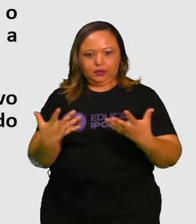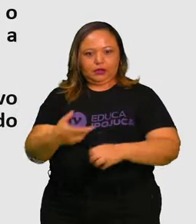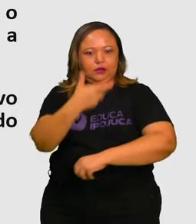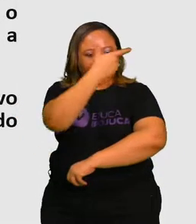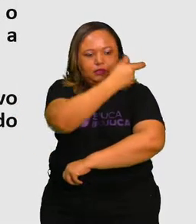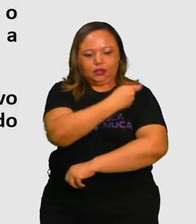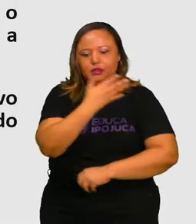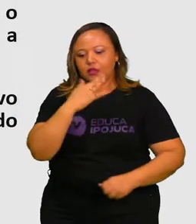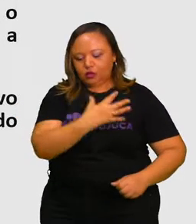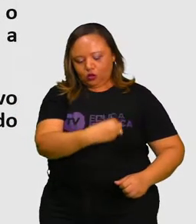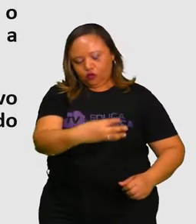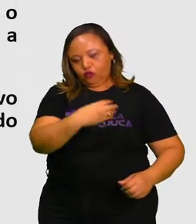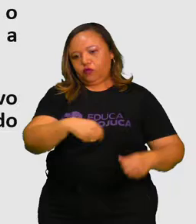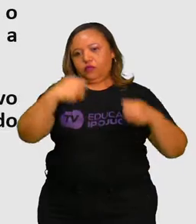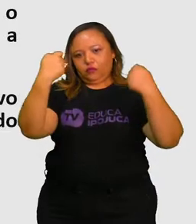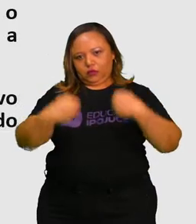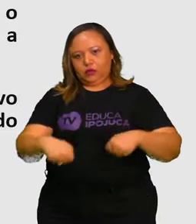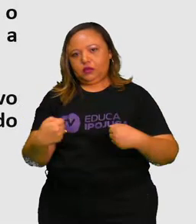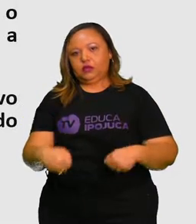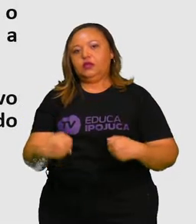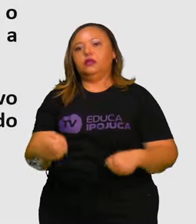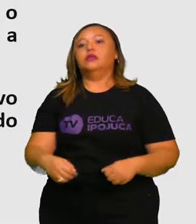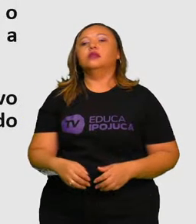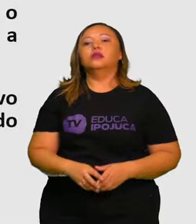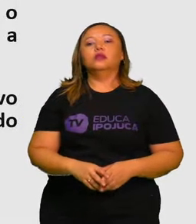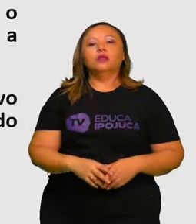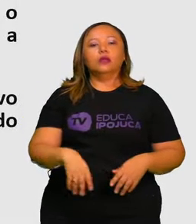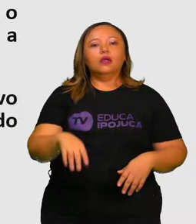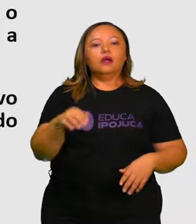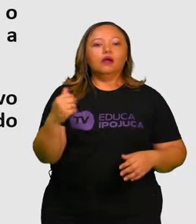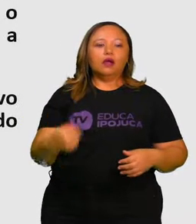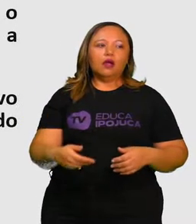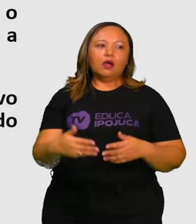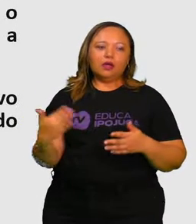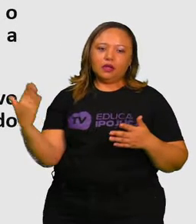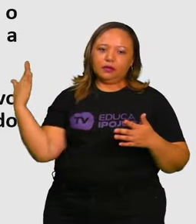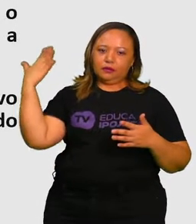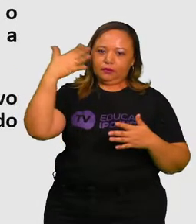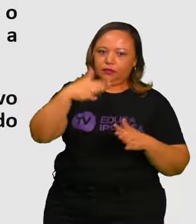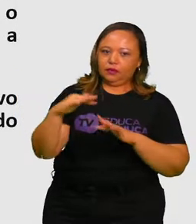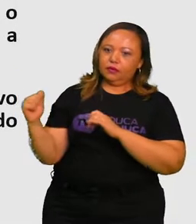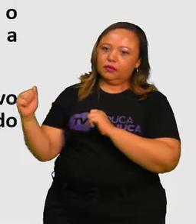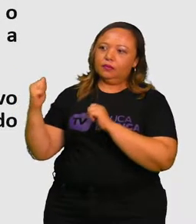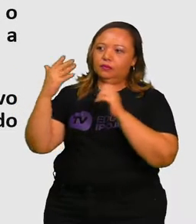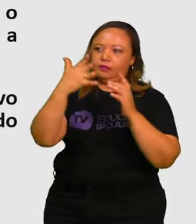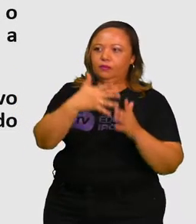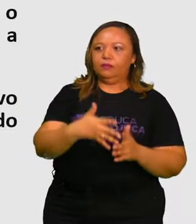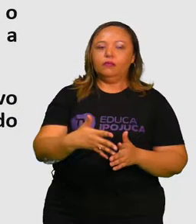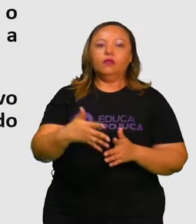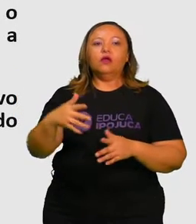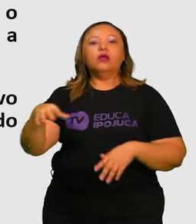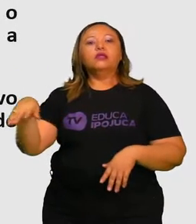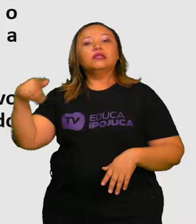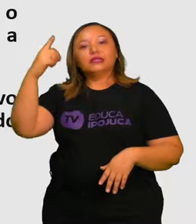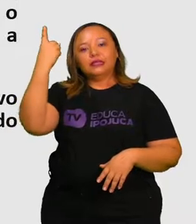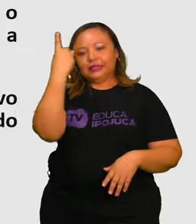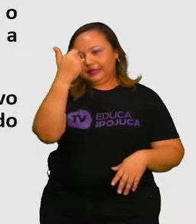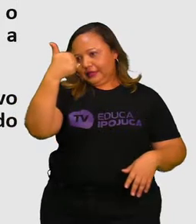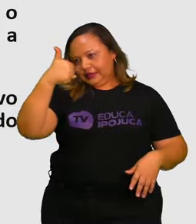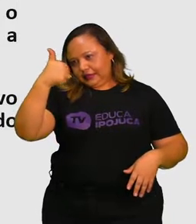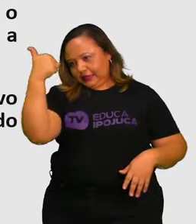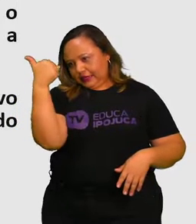Em 10 de janeiro, começam a chegar as doses. Temos doses suficientes, disse Queiroga. Ontem, há